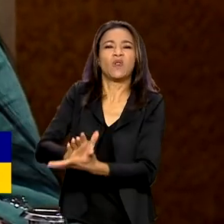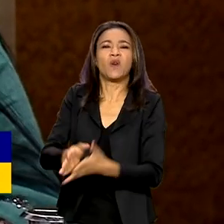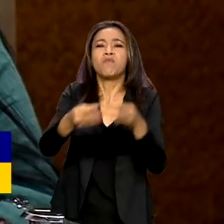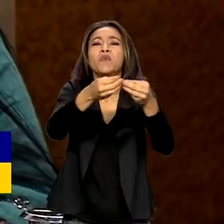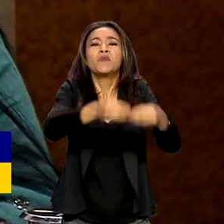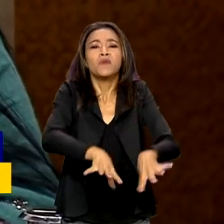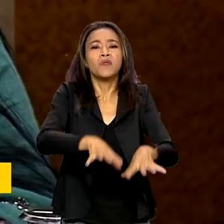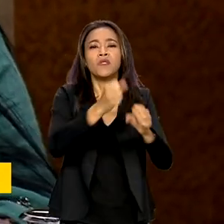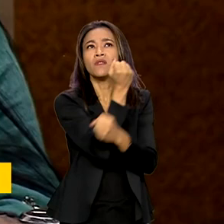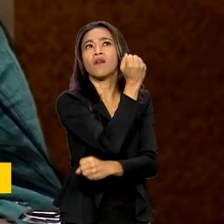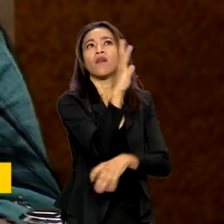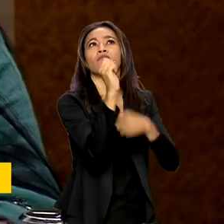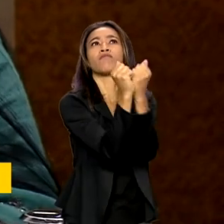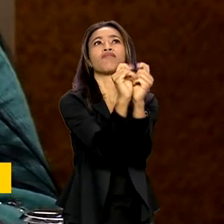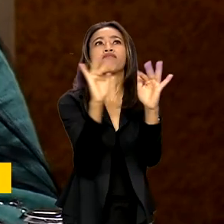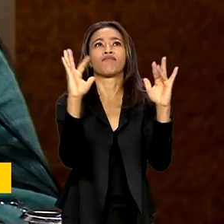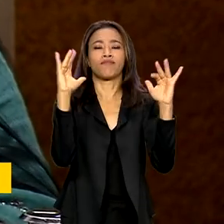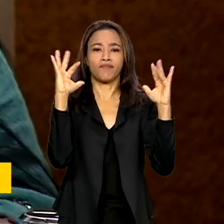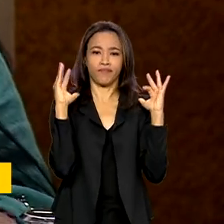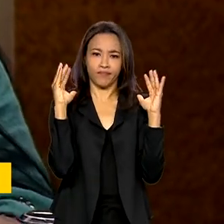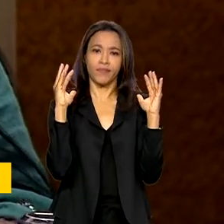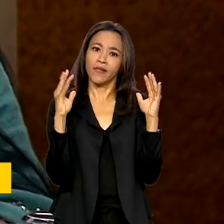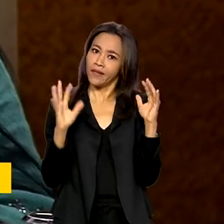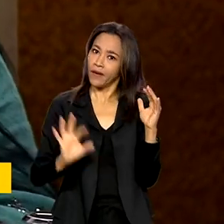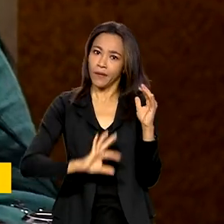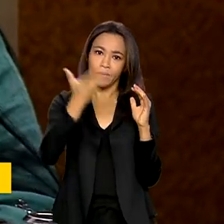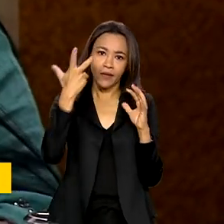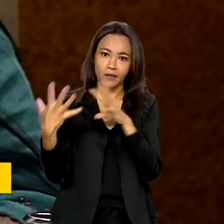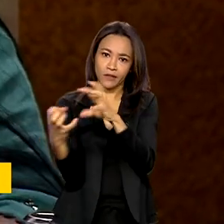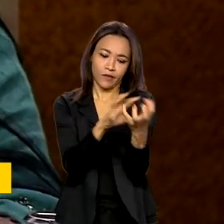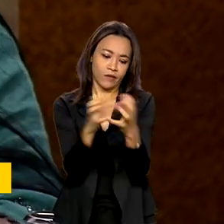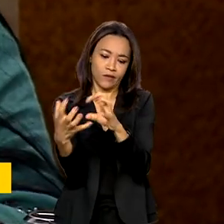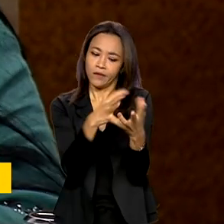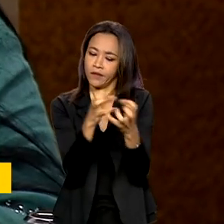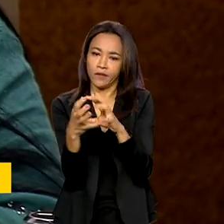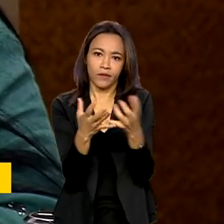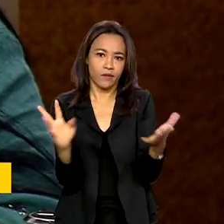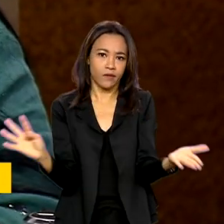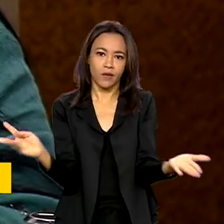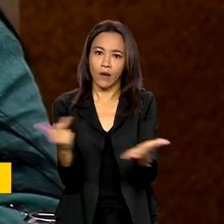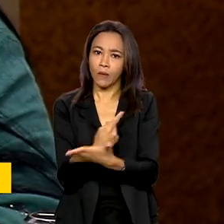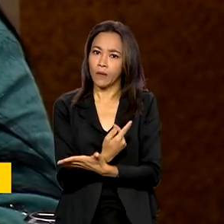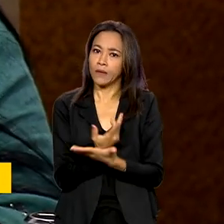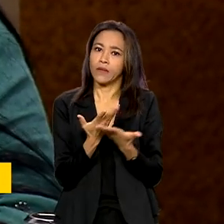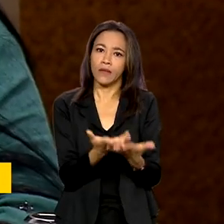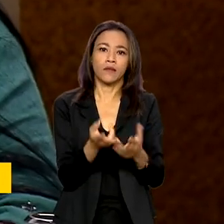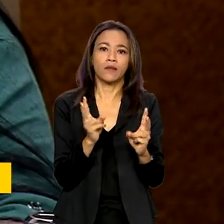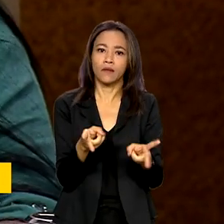e provoca esses conflitos que acabam tendo ali permanentemente.